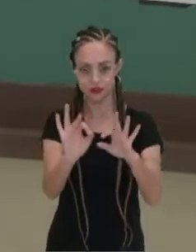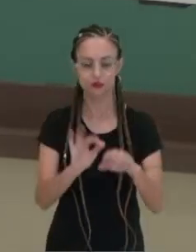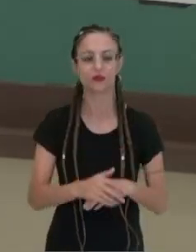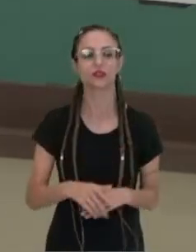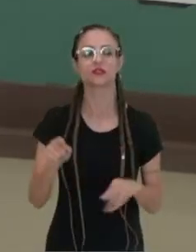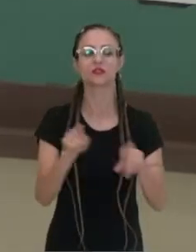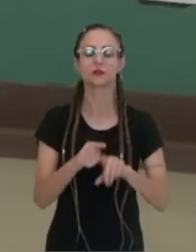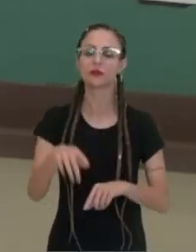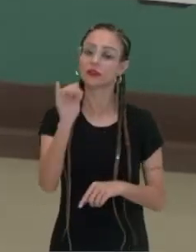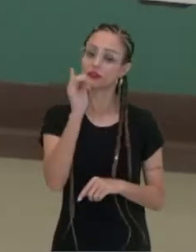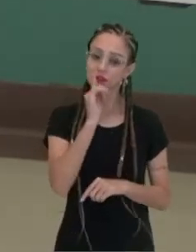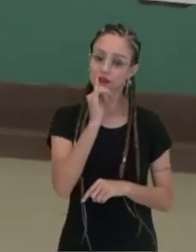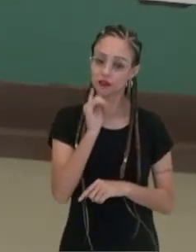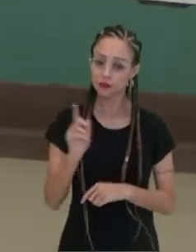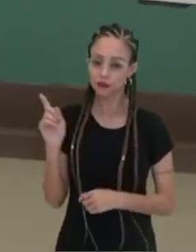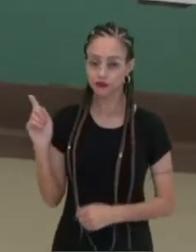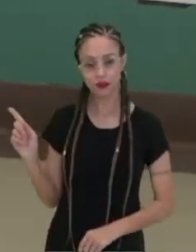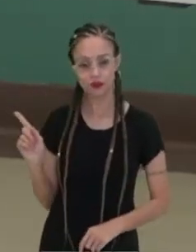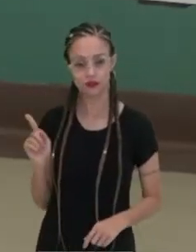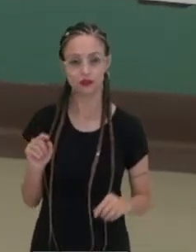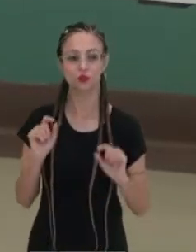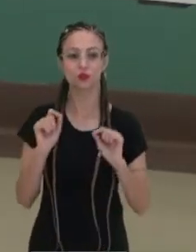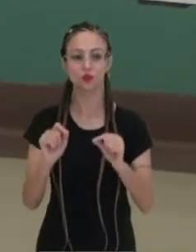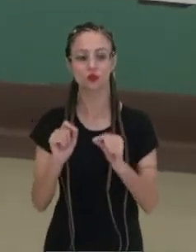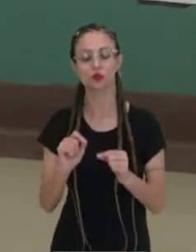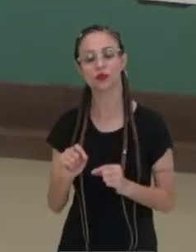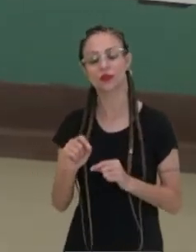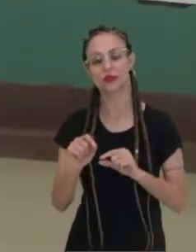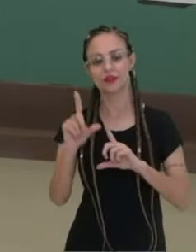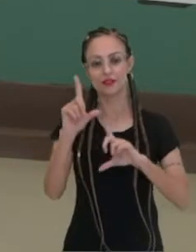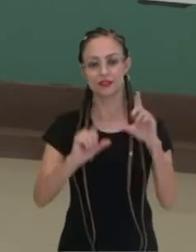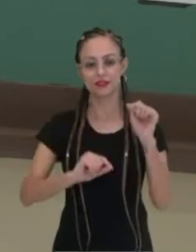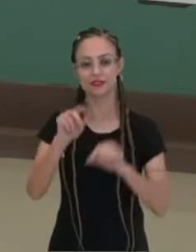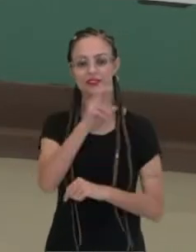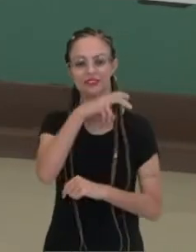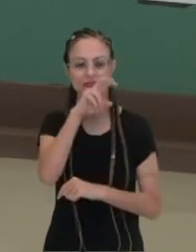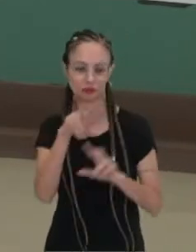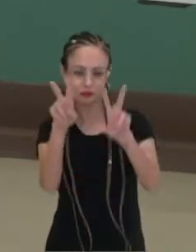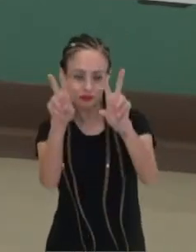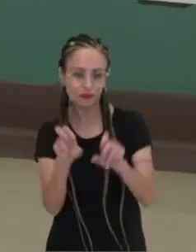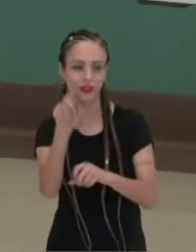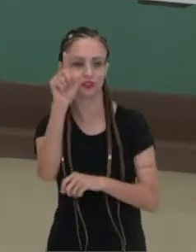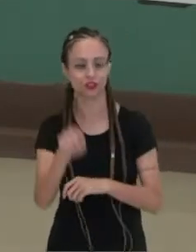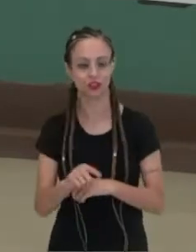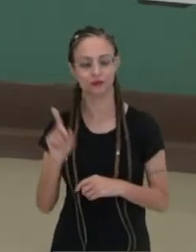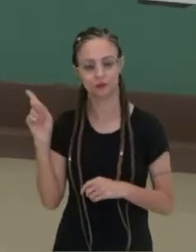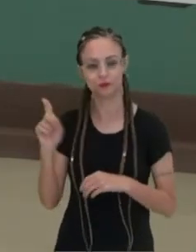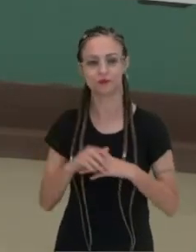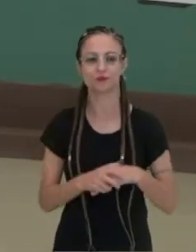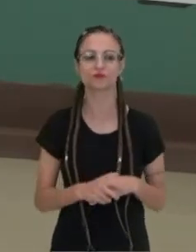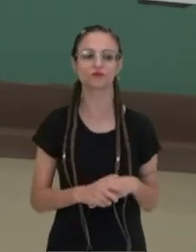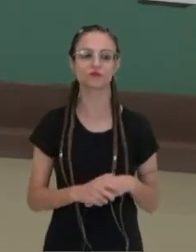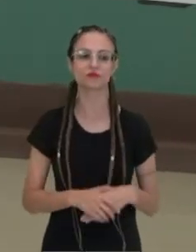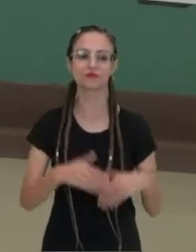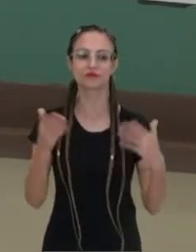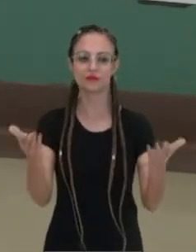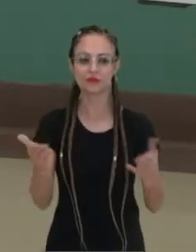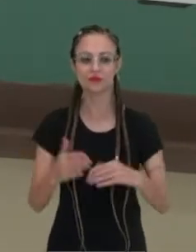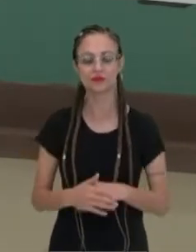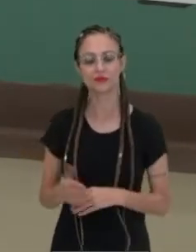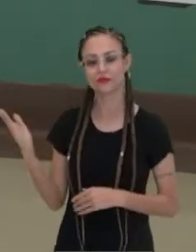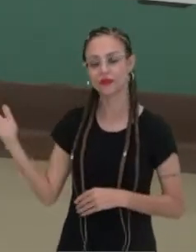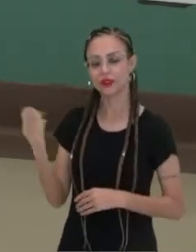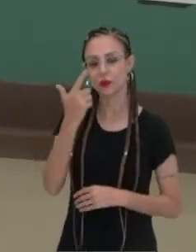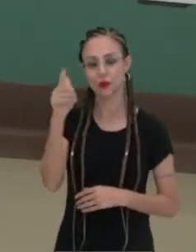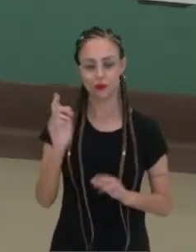um exemplo deste grupo é a estrela serpente, da ofiuróidea. E aqui